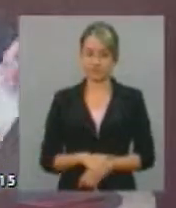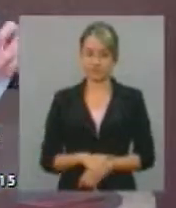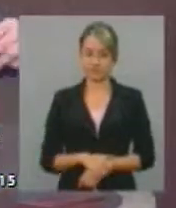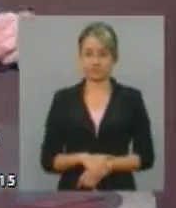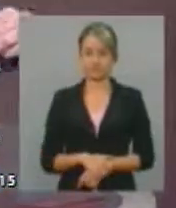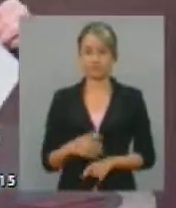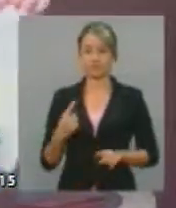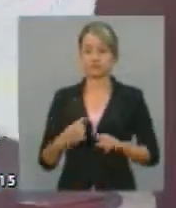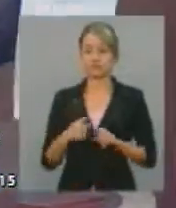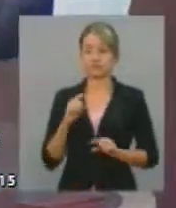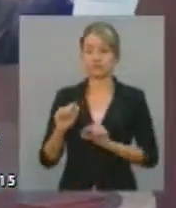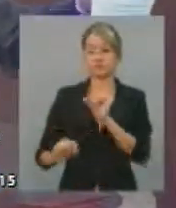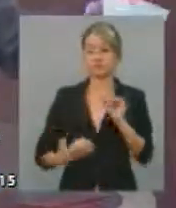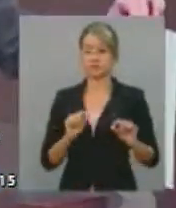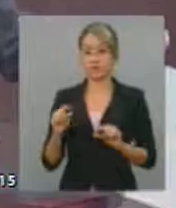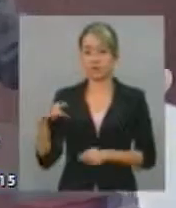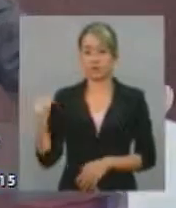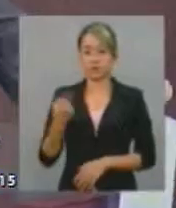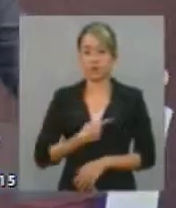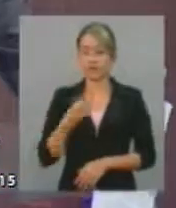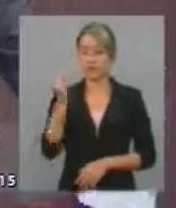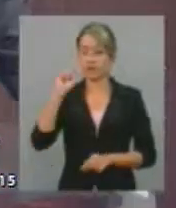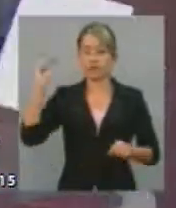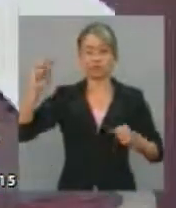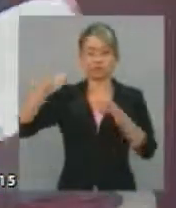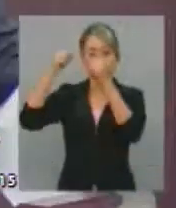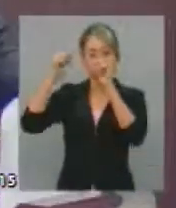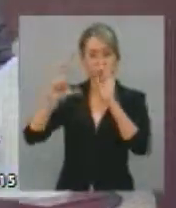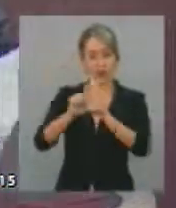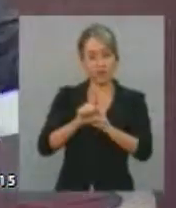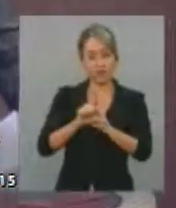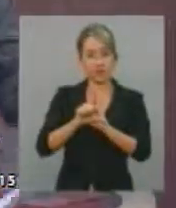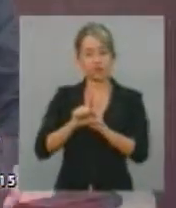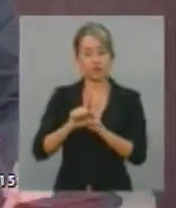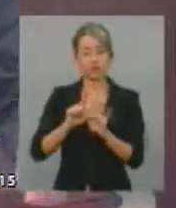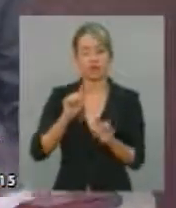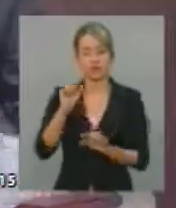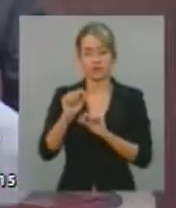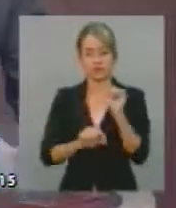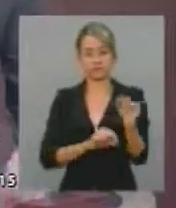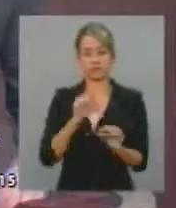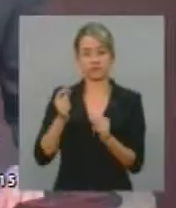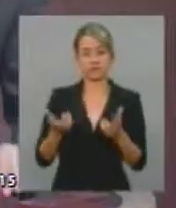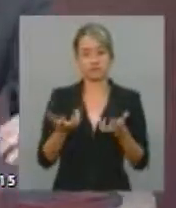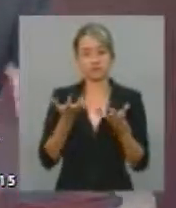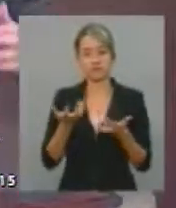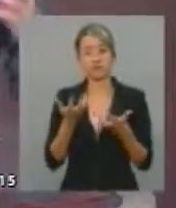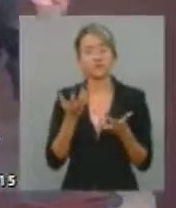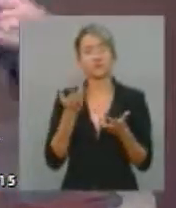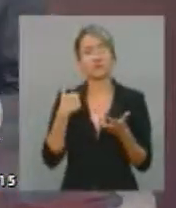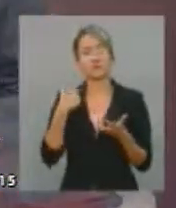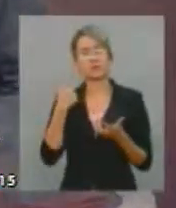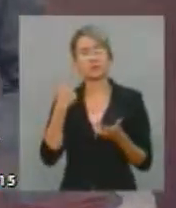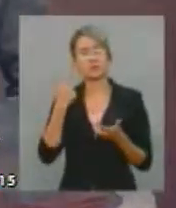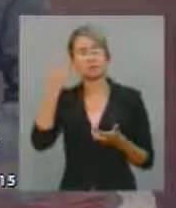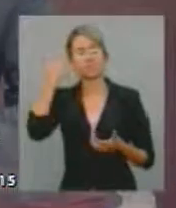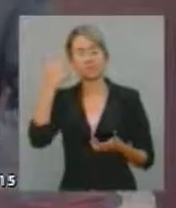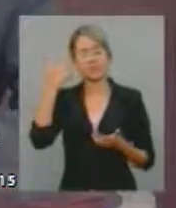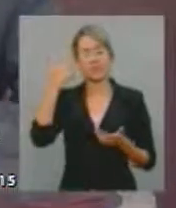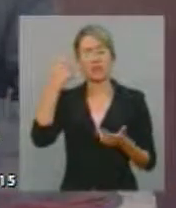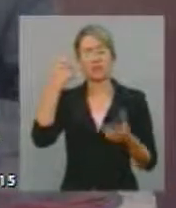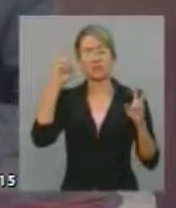Por quê? Porque nós não cumprimos a lei. O que pode-se querer? Eu fico pensando aqui nos temas que nós tratamos,